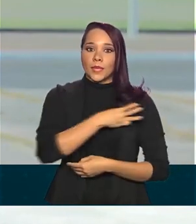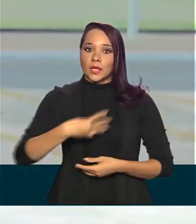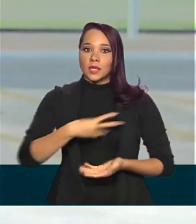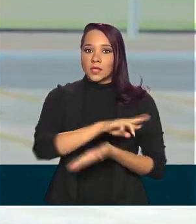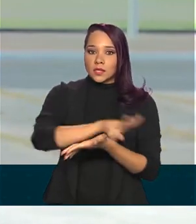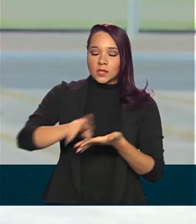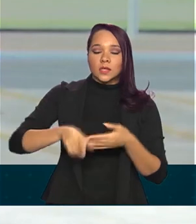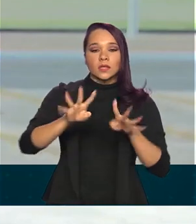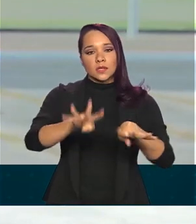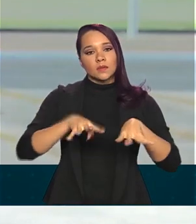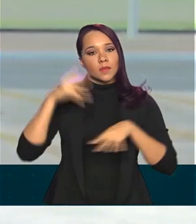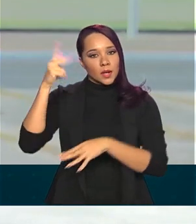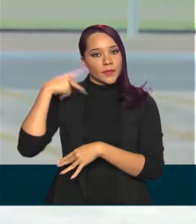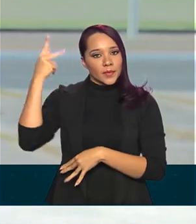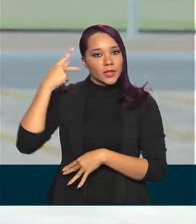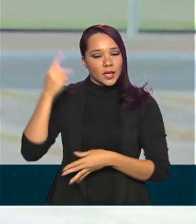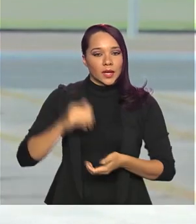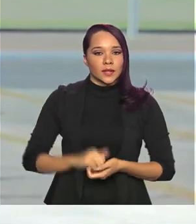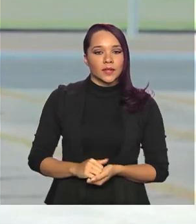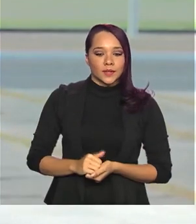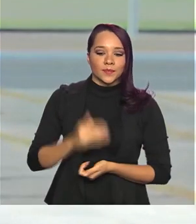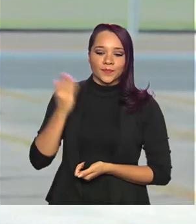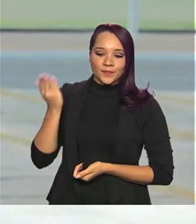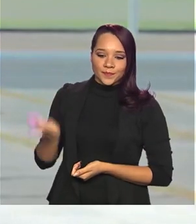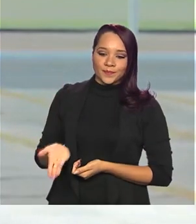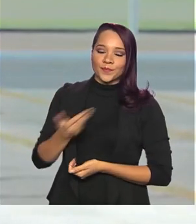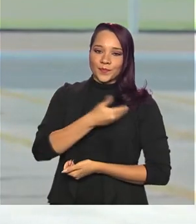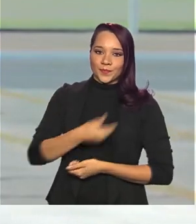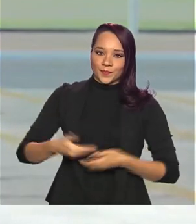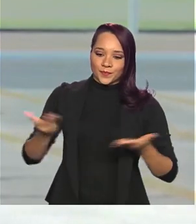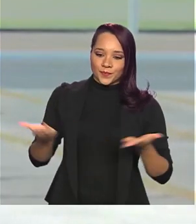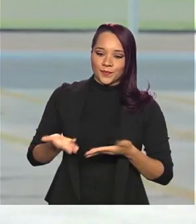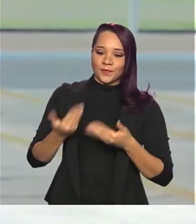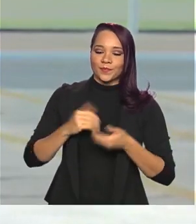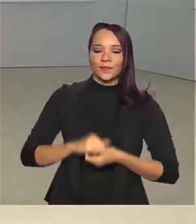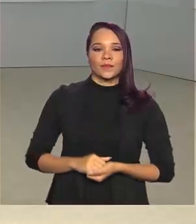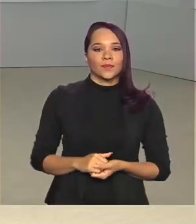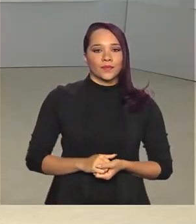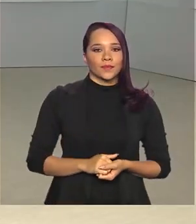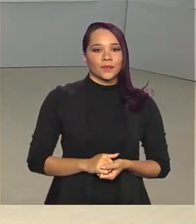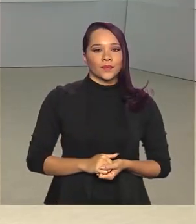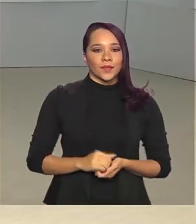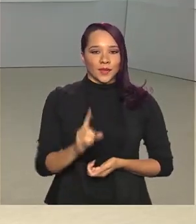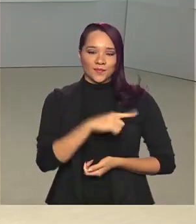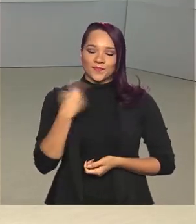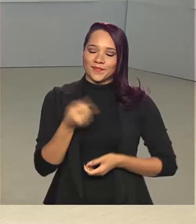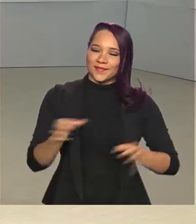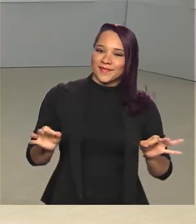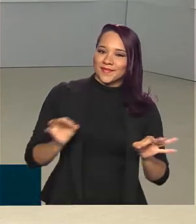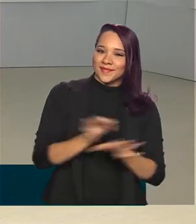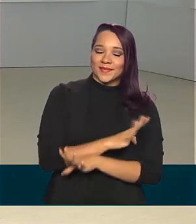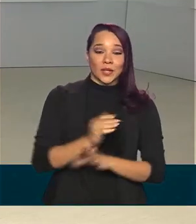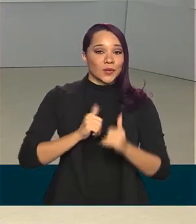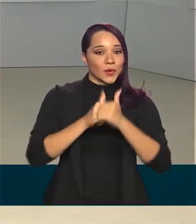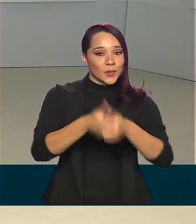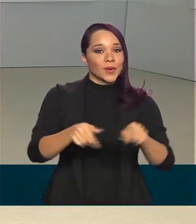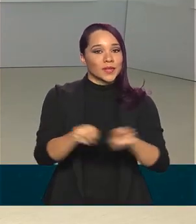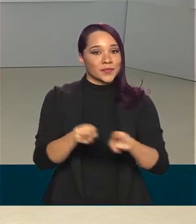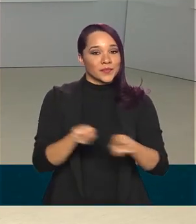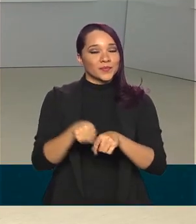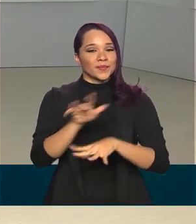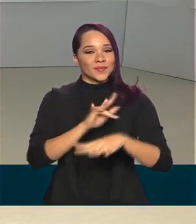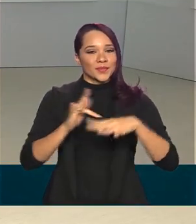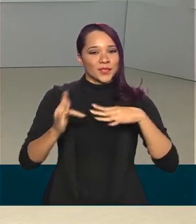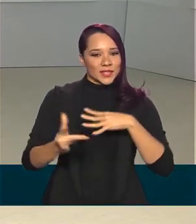parlamentares. Luciana Colares de Holanda para o Governo Agora. A gente fica por aqui. Nos acompanha também